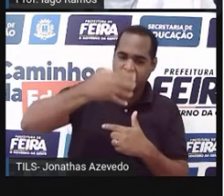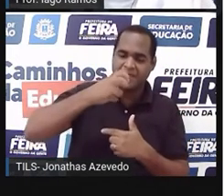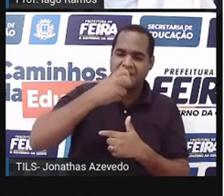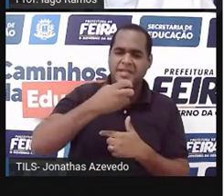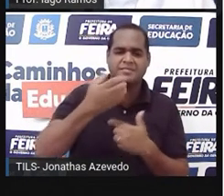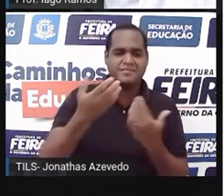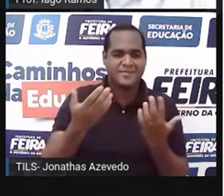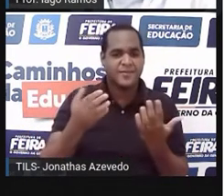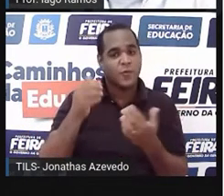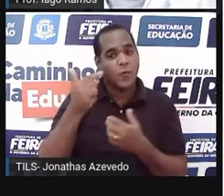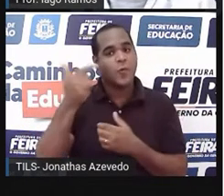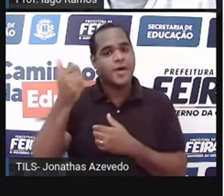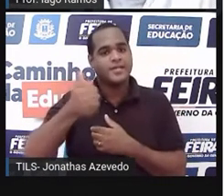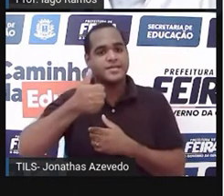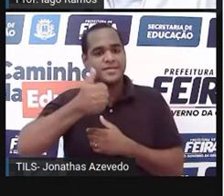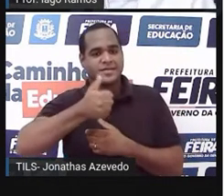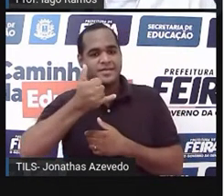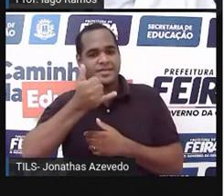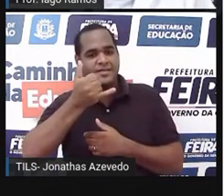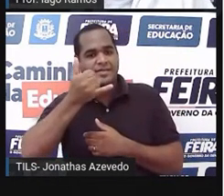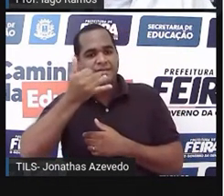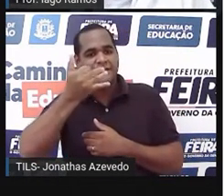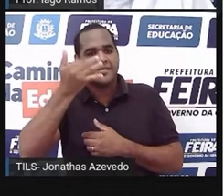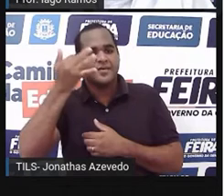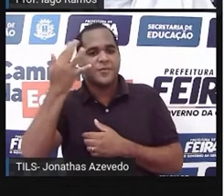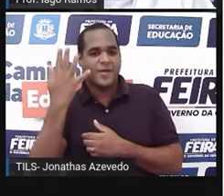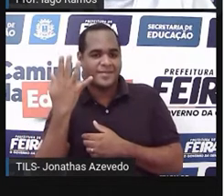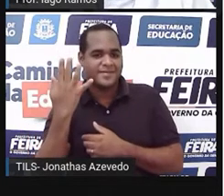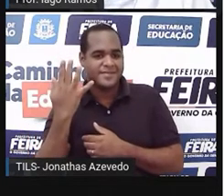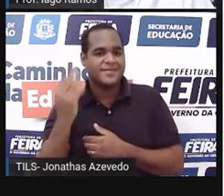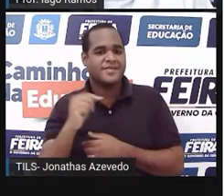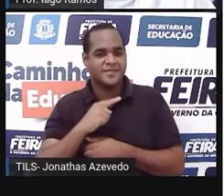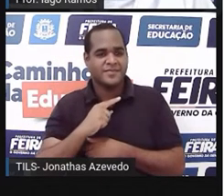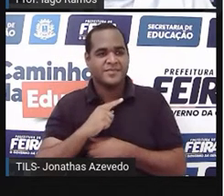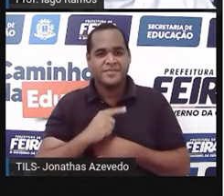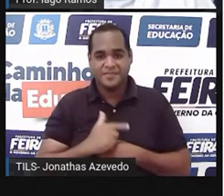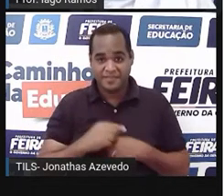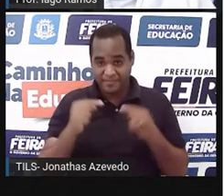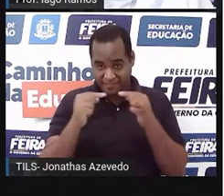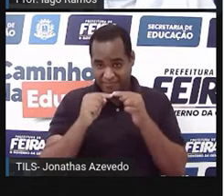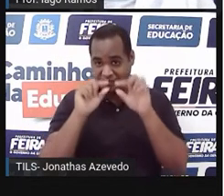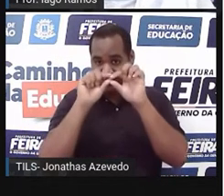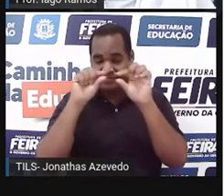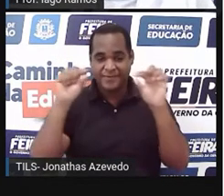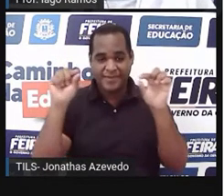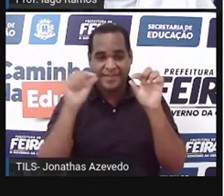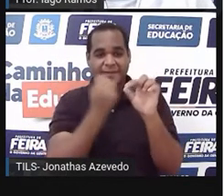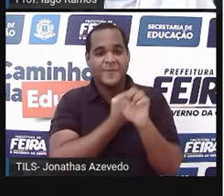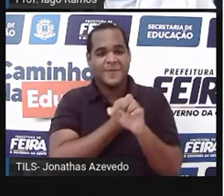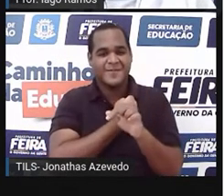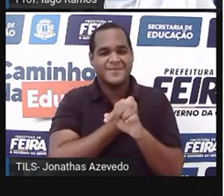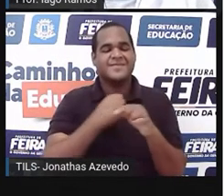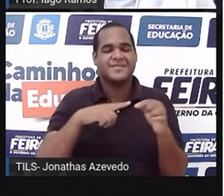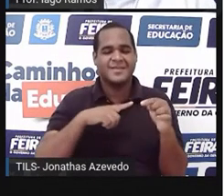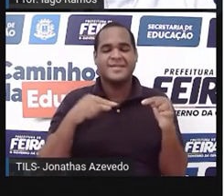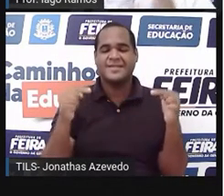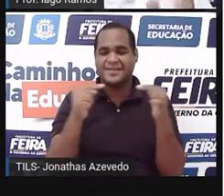ou o antecessor, que é o número que vem antes, tá? Então a reta numérica, ela tem aí